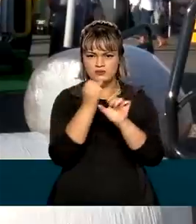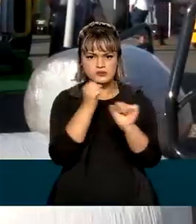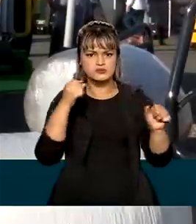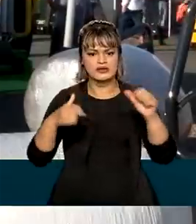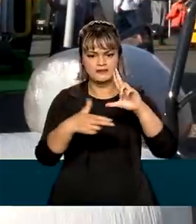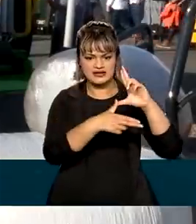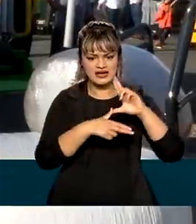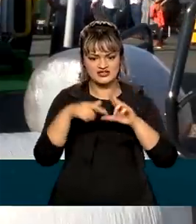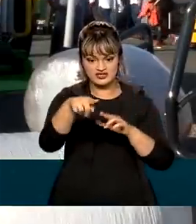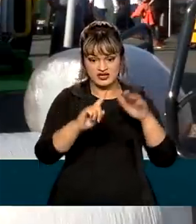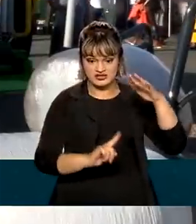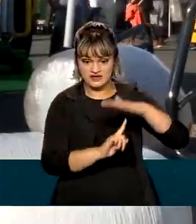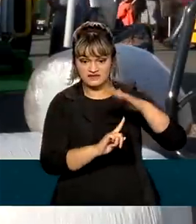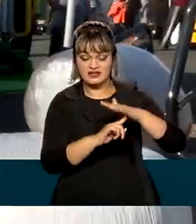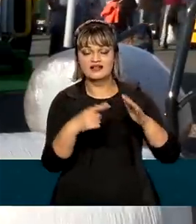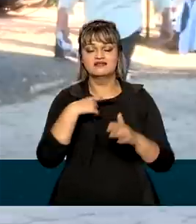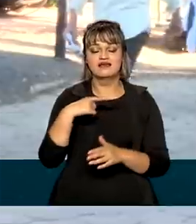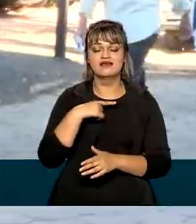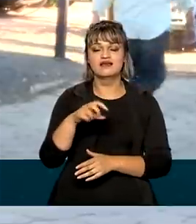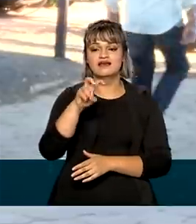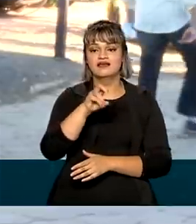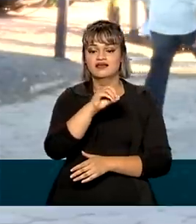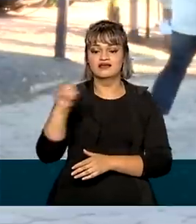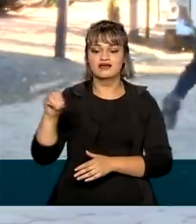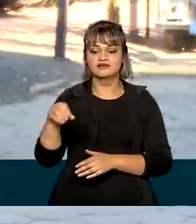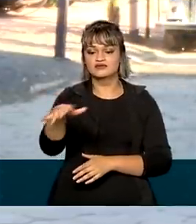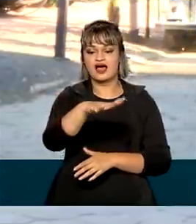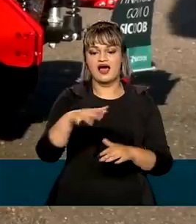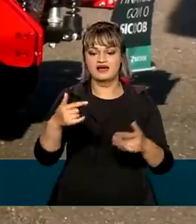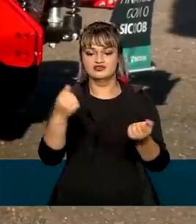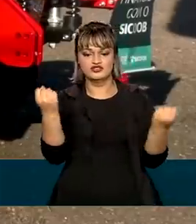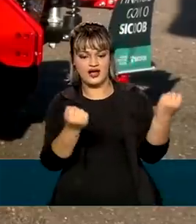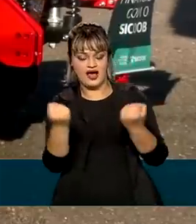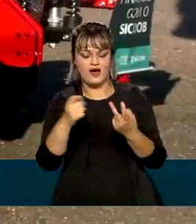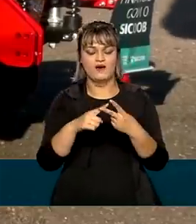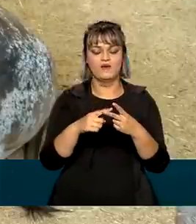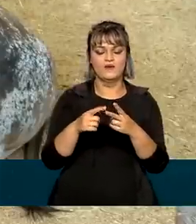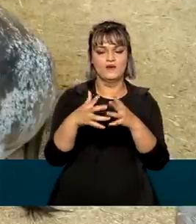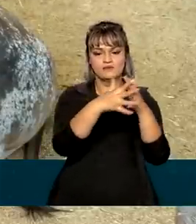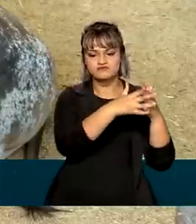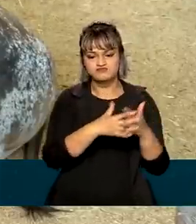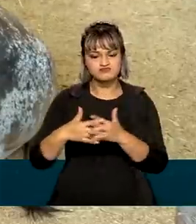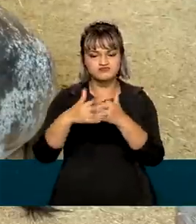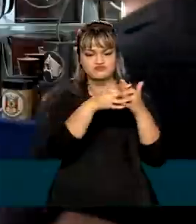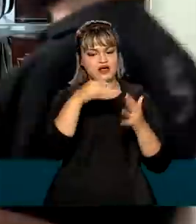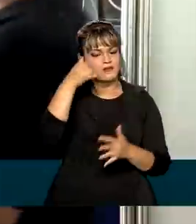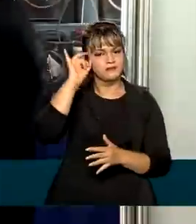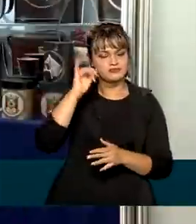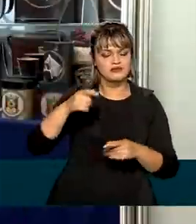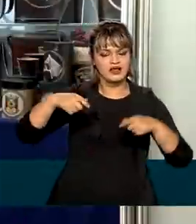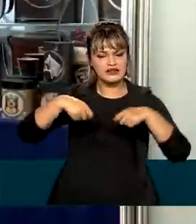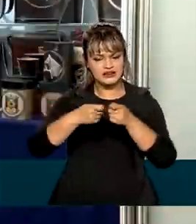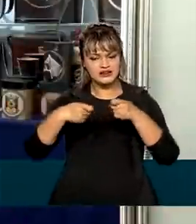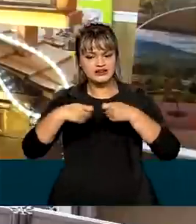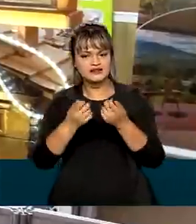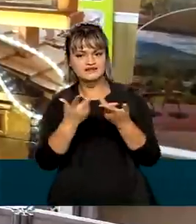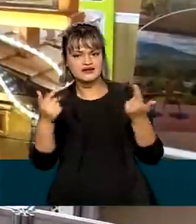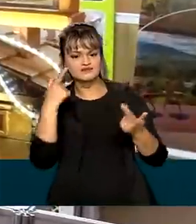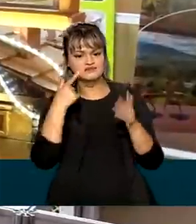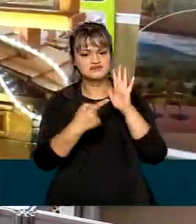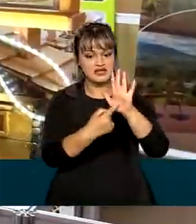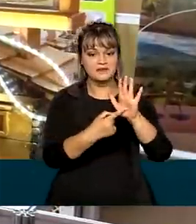Latina, a exposição conta com mais de 500 expositores entre veículos, maquinários, pecuária e artesãos locais.